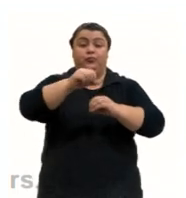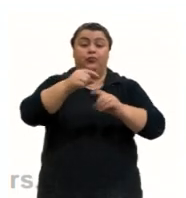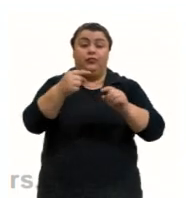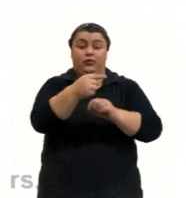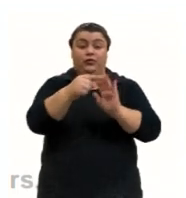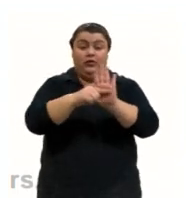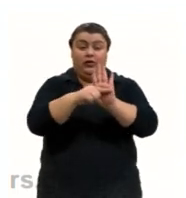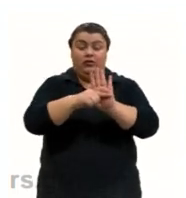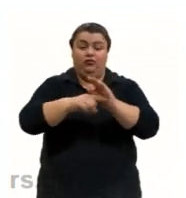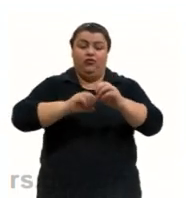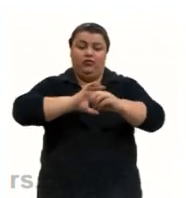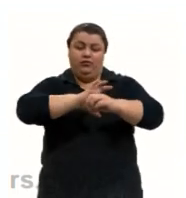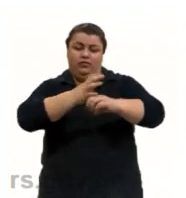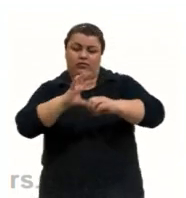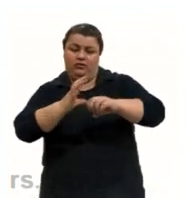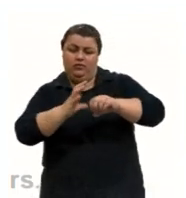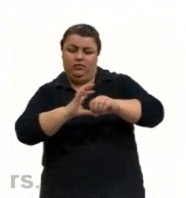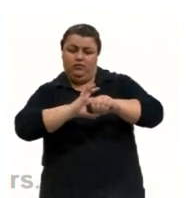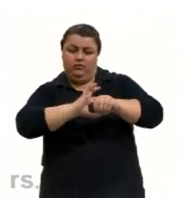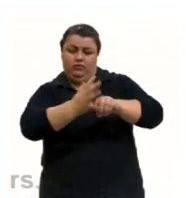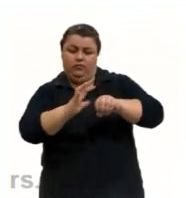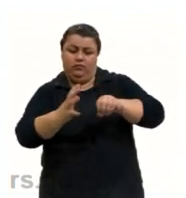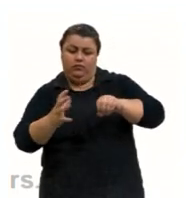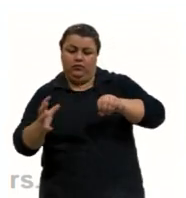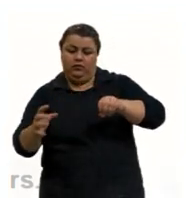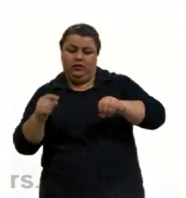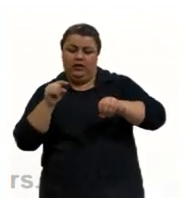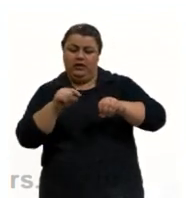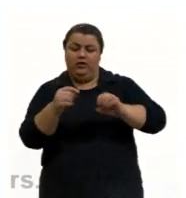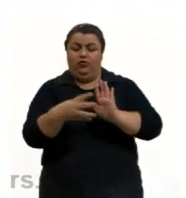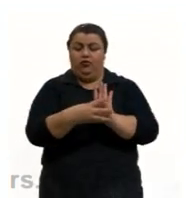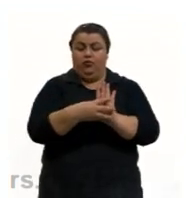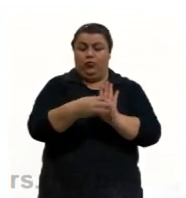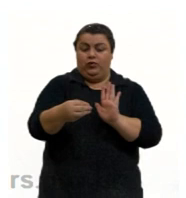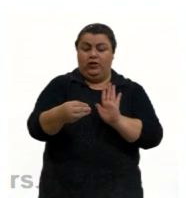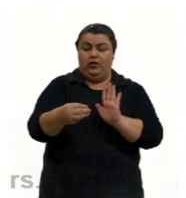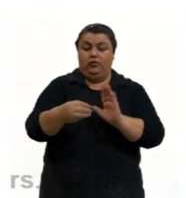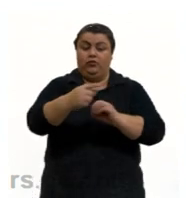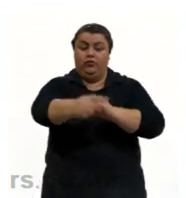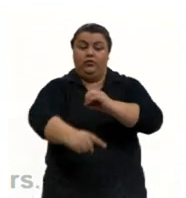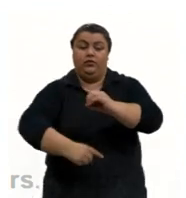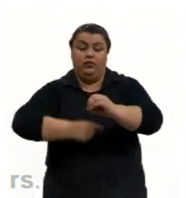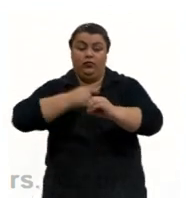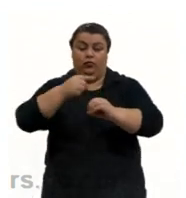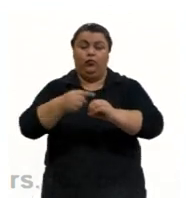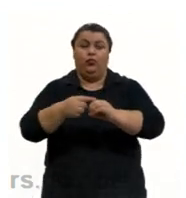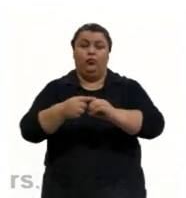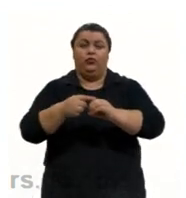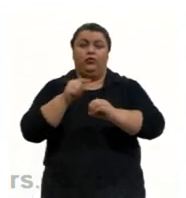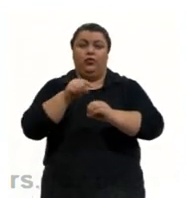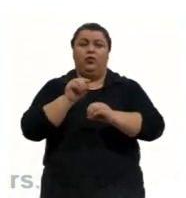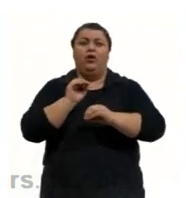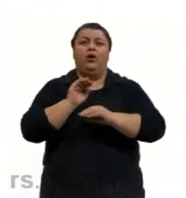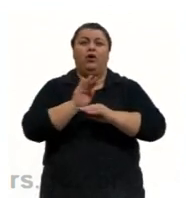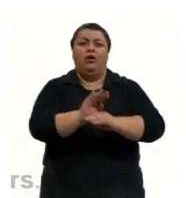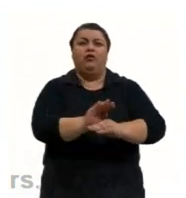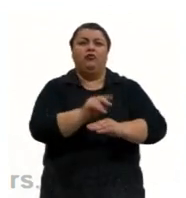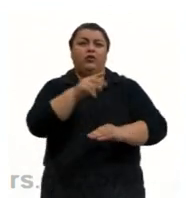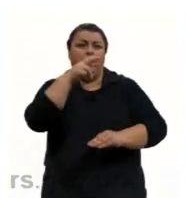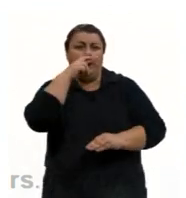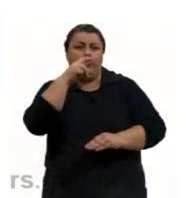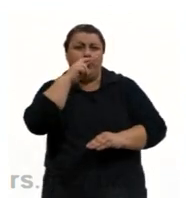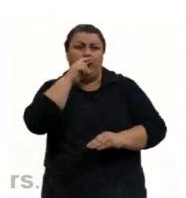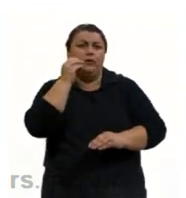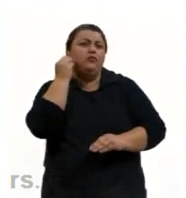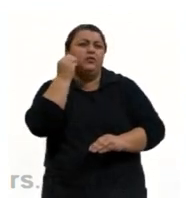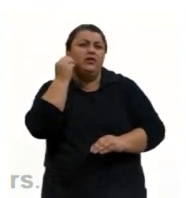planetário. Eles eram bem criativos com a nomenclatura dos modelos atômicos, né. As contribuições de Rutherford foram